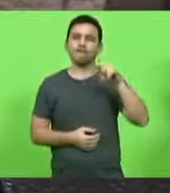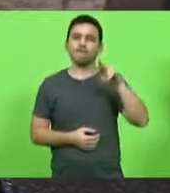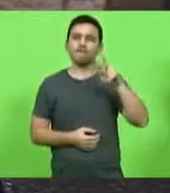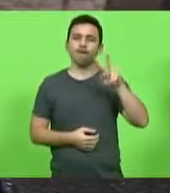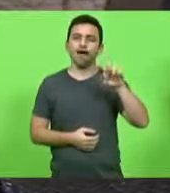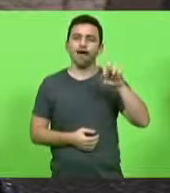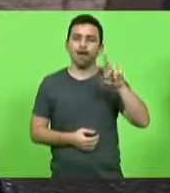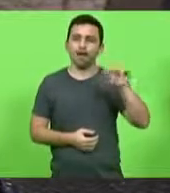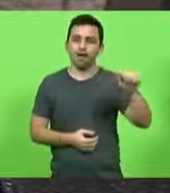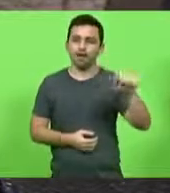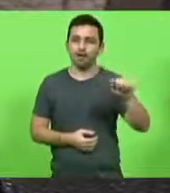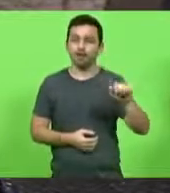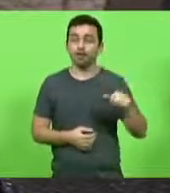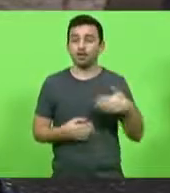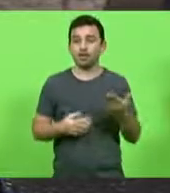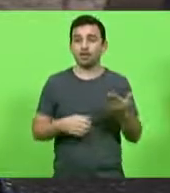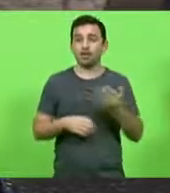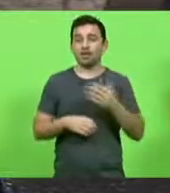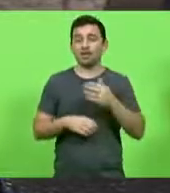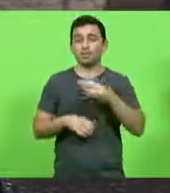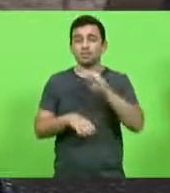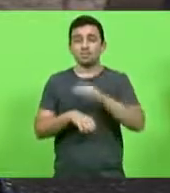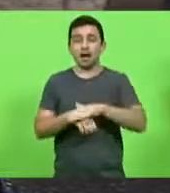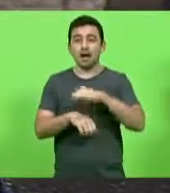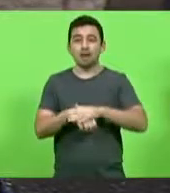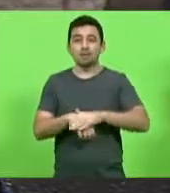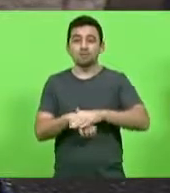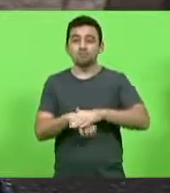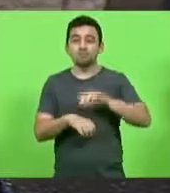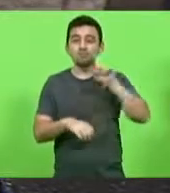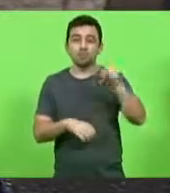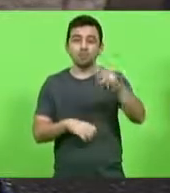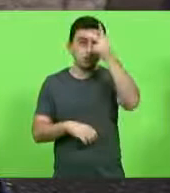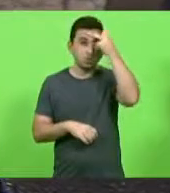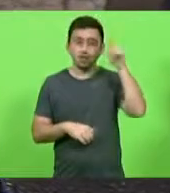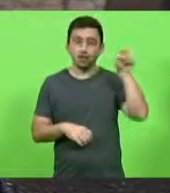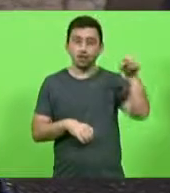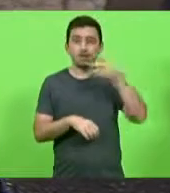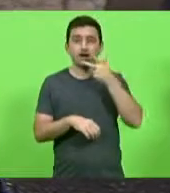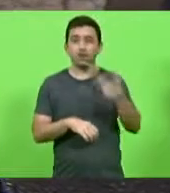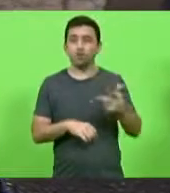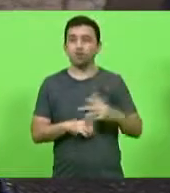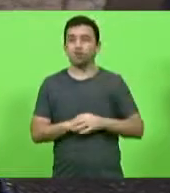o que matou com a própria mão mais de mil pessoas e admite isso.